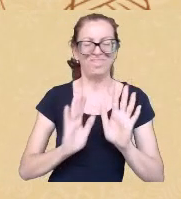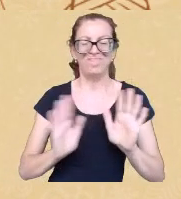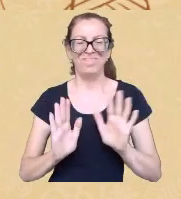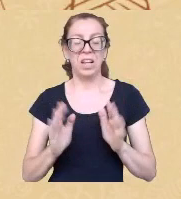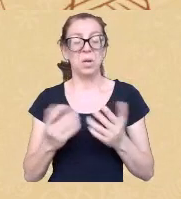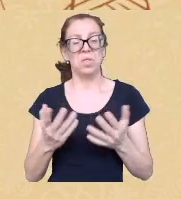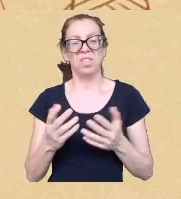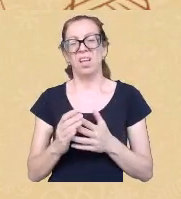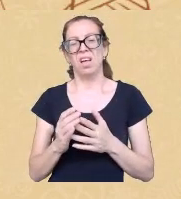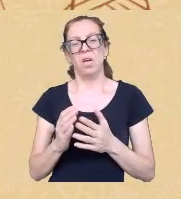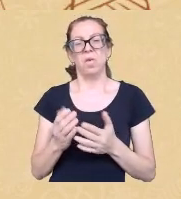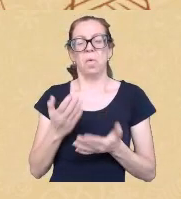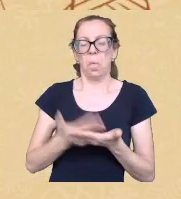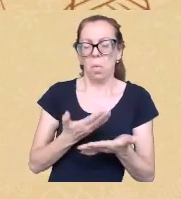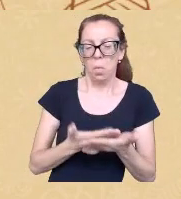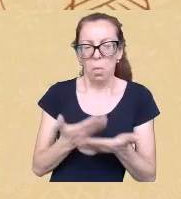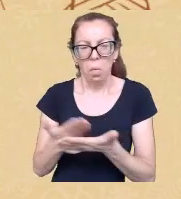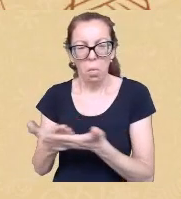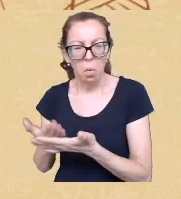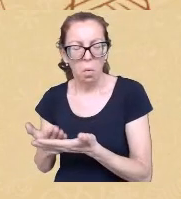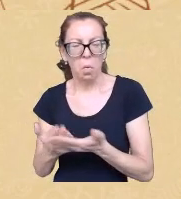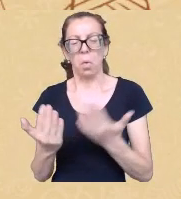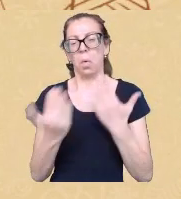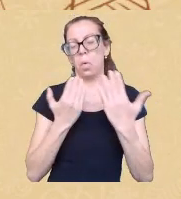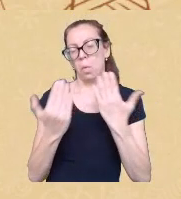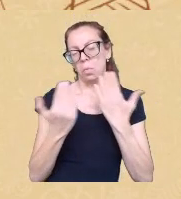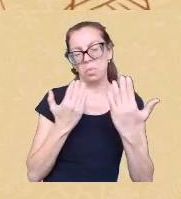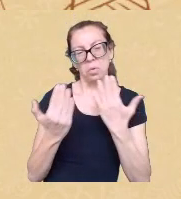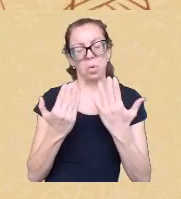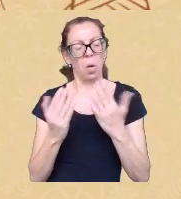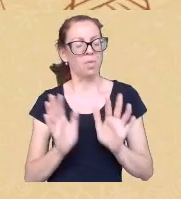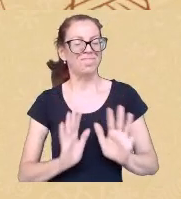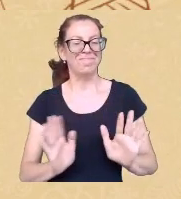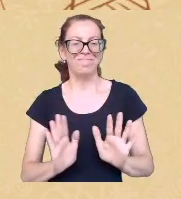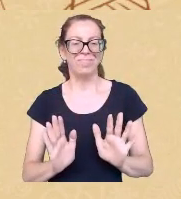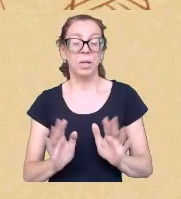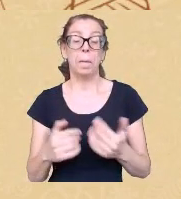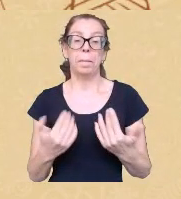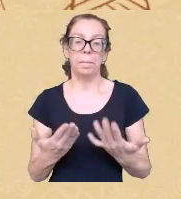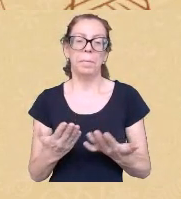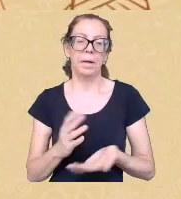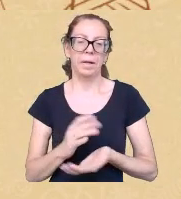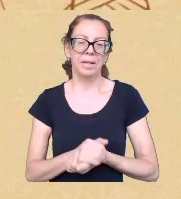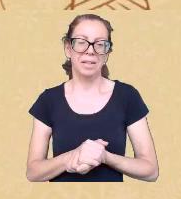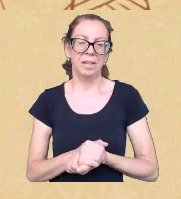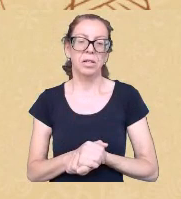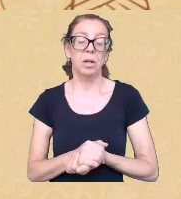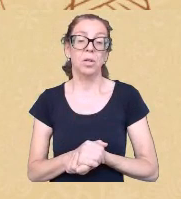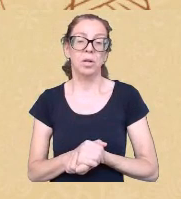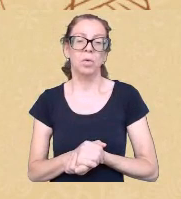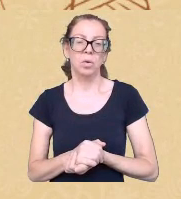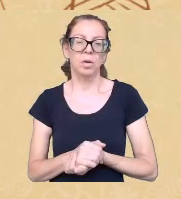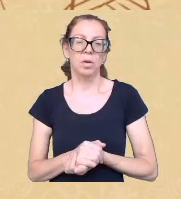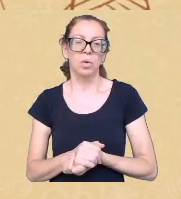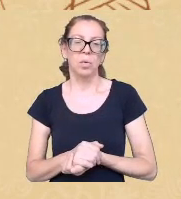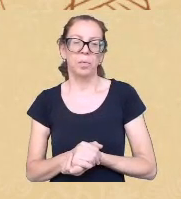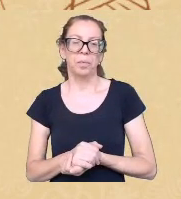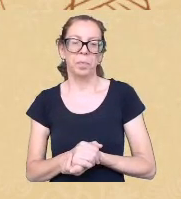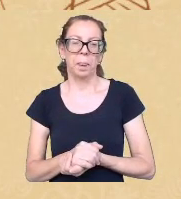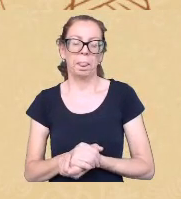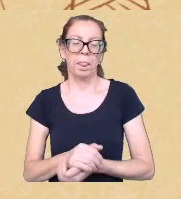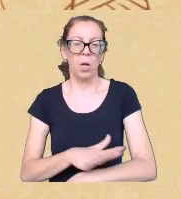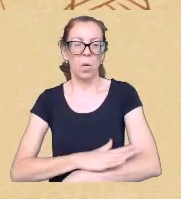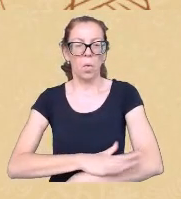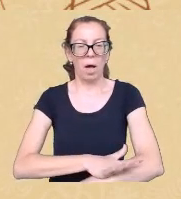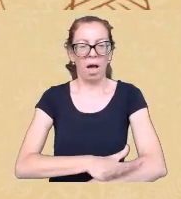estudos né como psicólogo como psicóloga sendo que o racismo é relacional né então essas violências que a gente